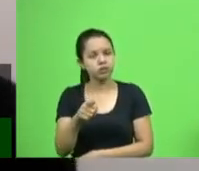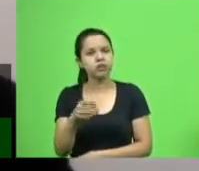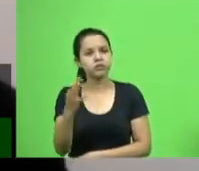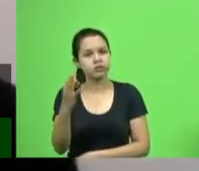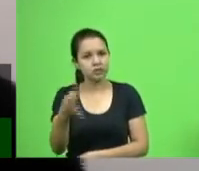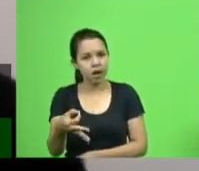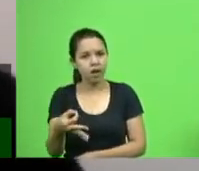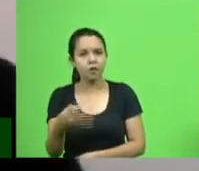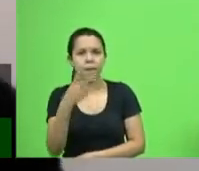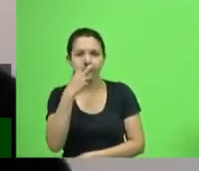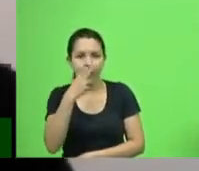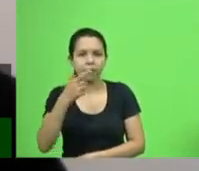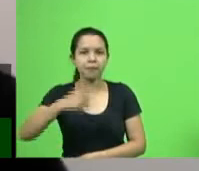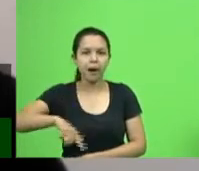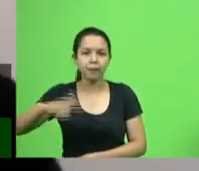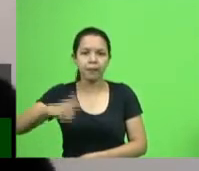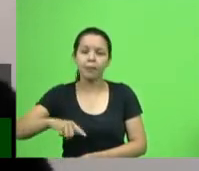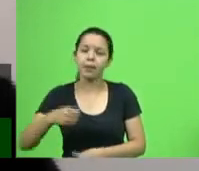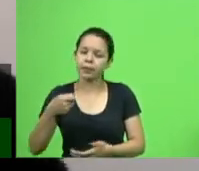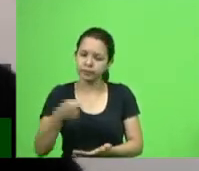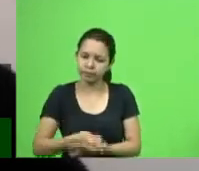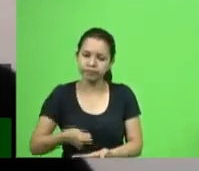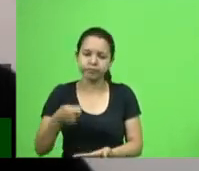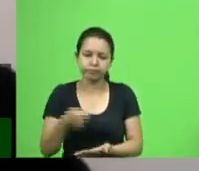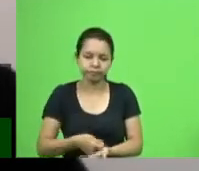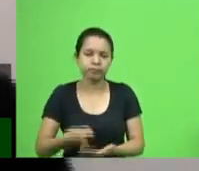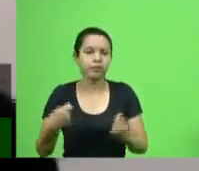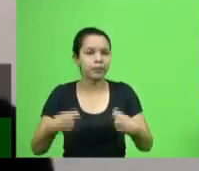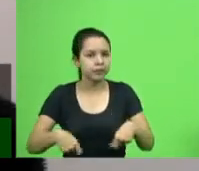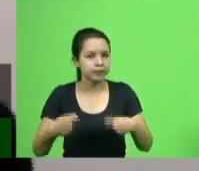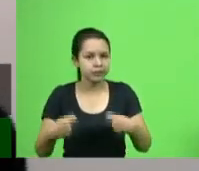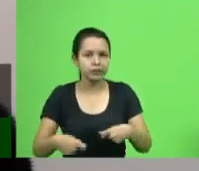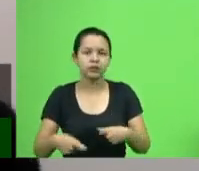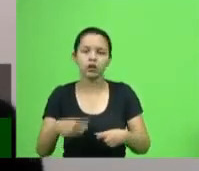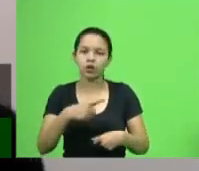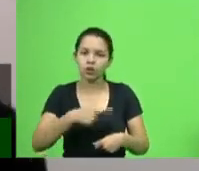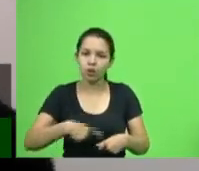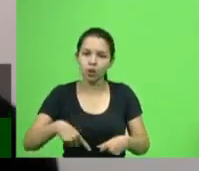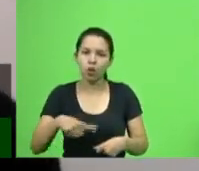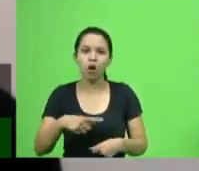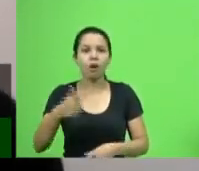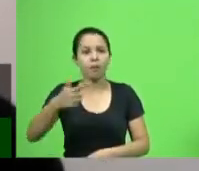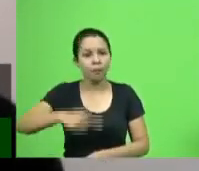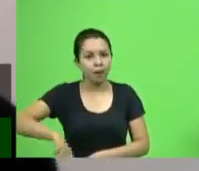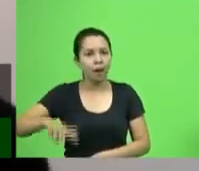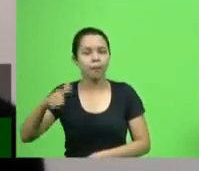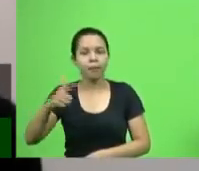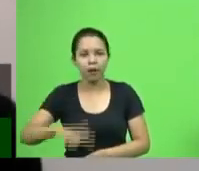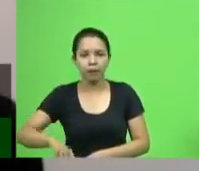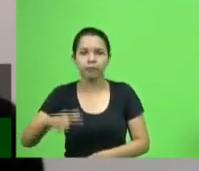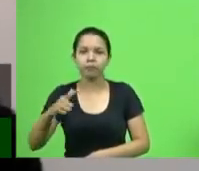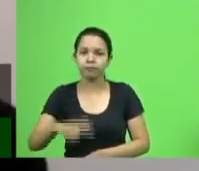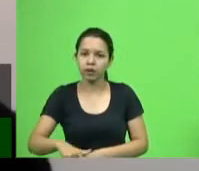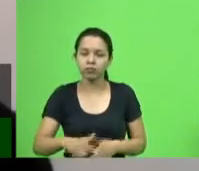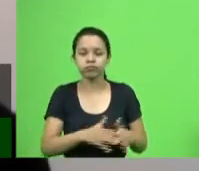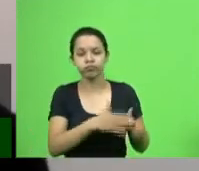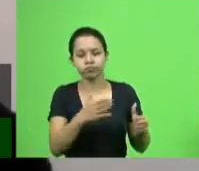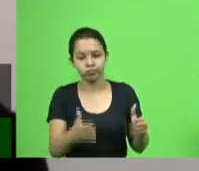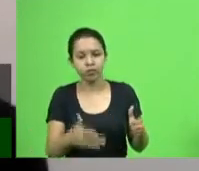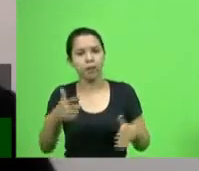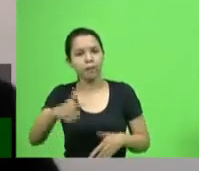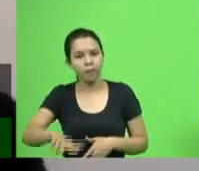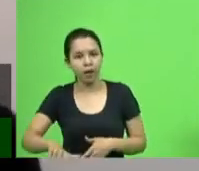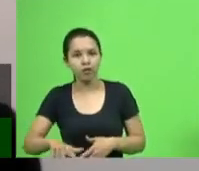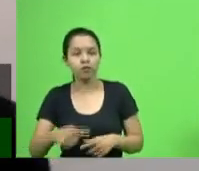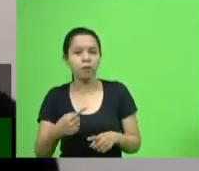repetitivo, mas essa é a nossa luta. Às vezes, a gente fica repetindo causas, tempos a tempos, porque as verdadeiras